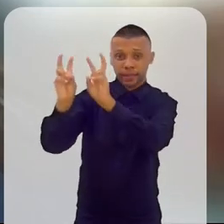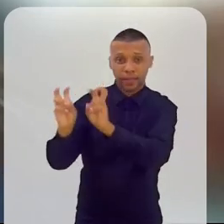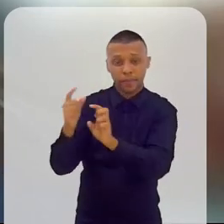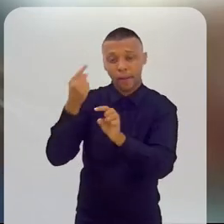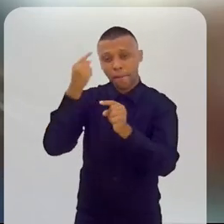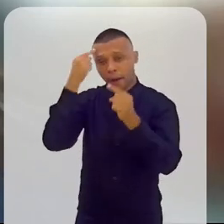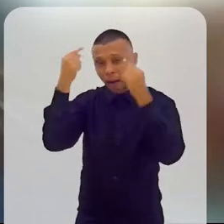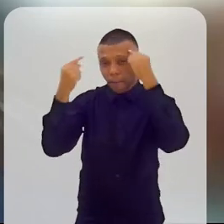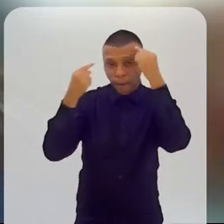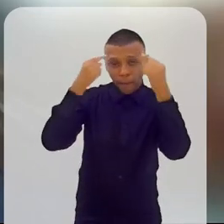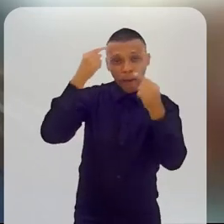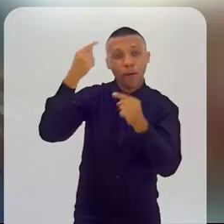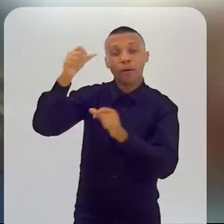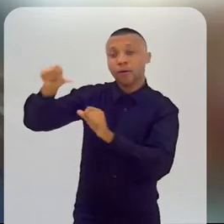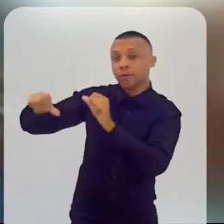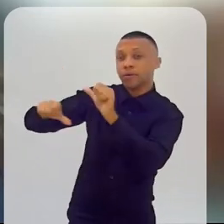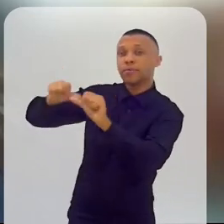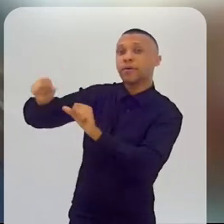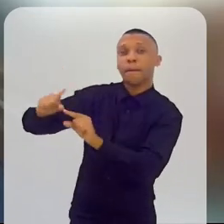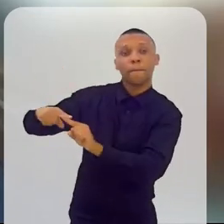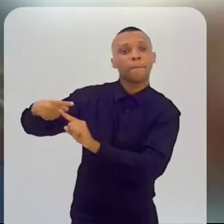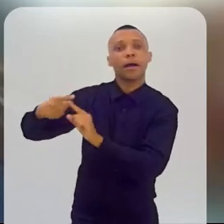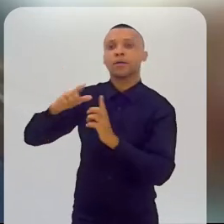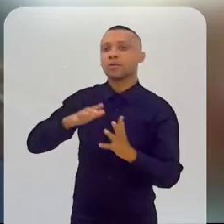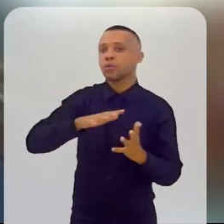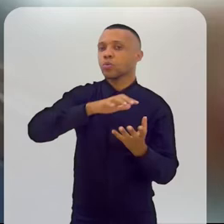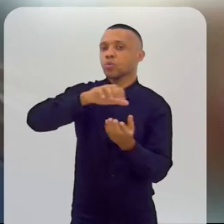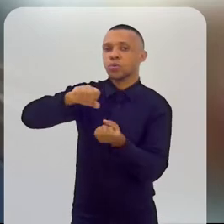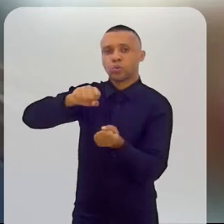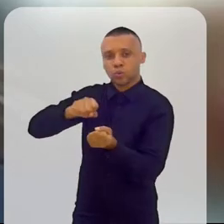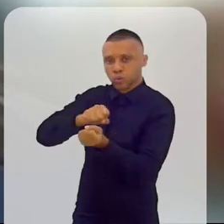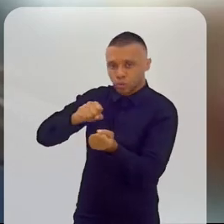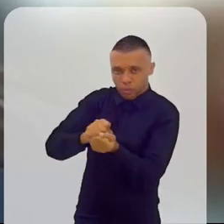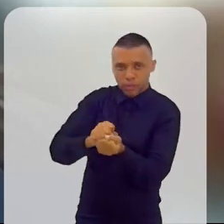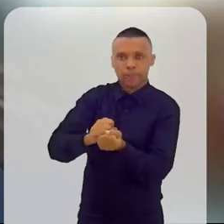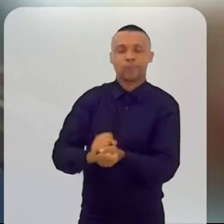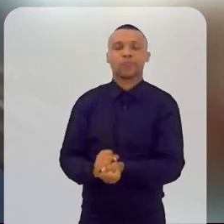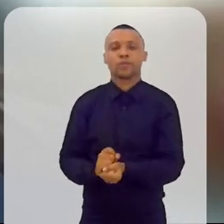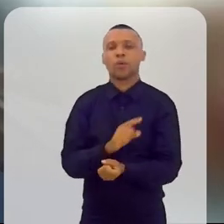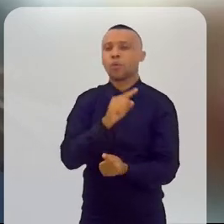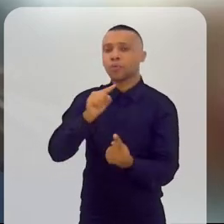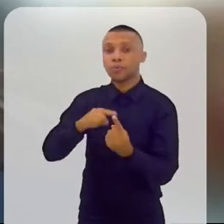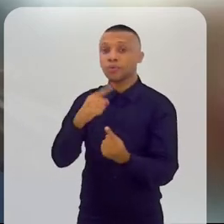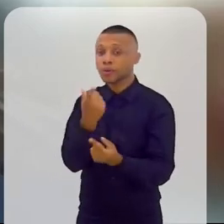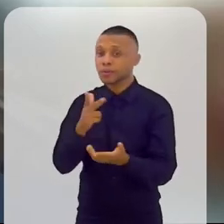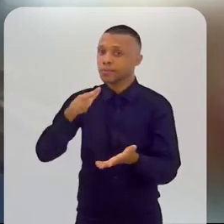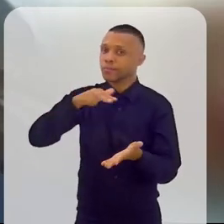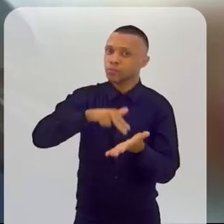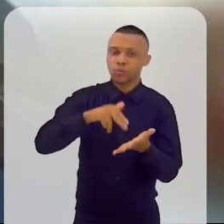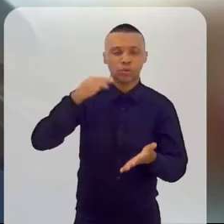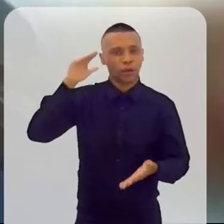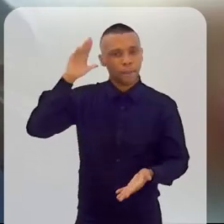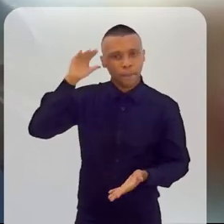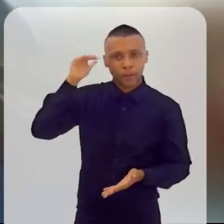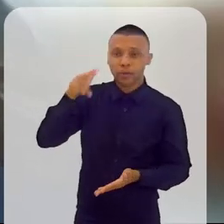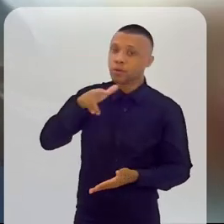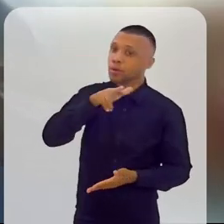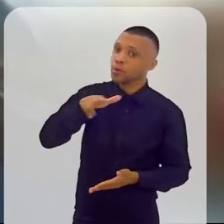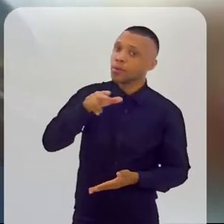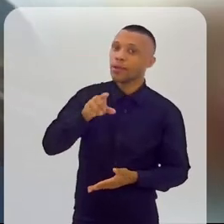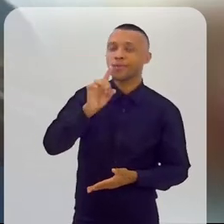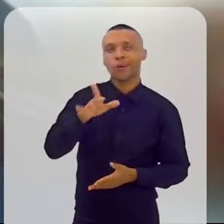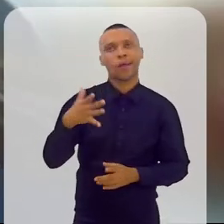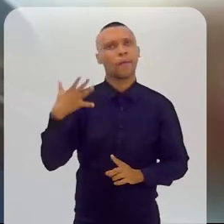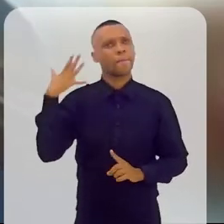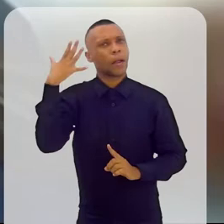temáticas de inovação e sustentabilidade. A ideia de a gente estar em Mato Grosso era não apenas